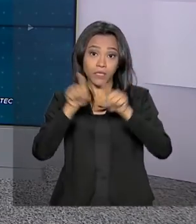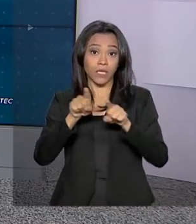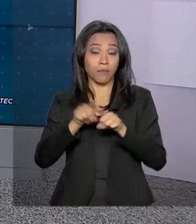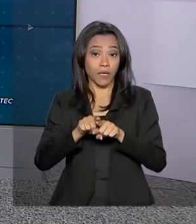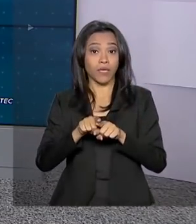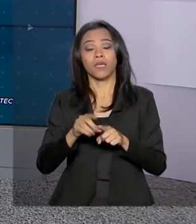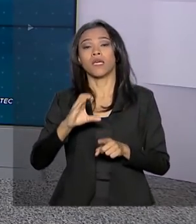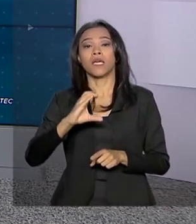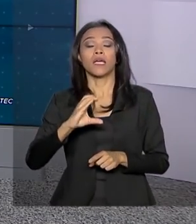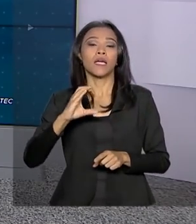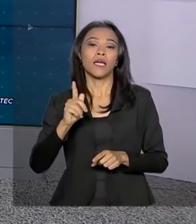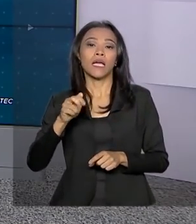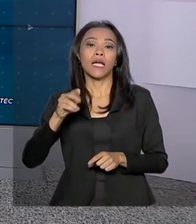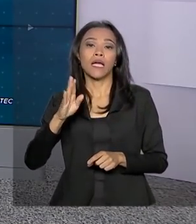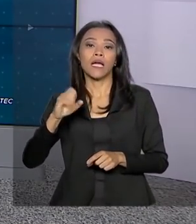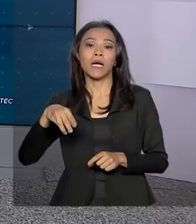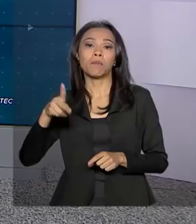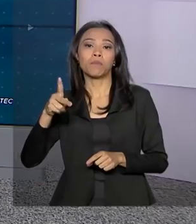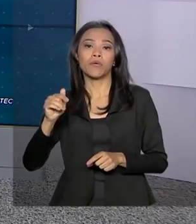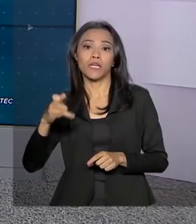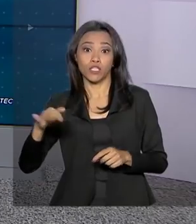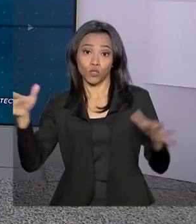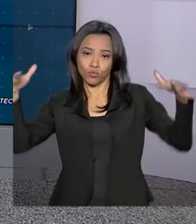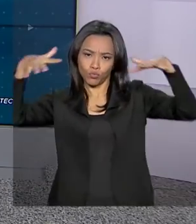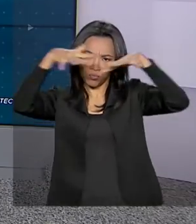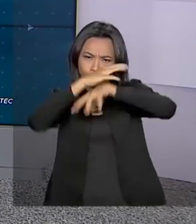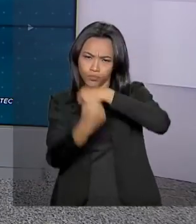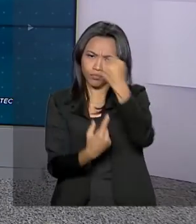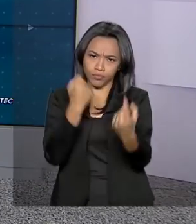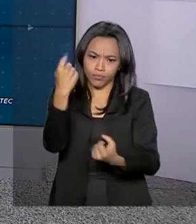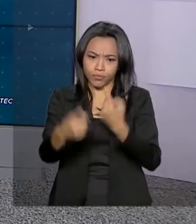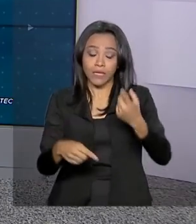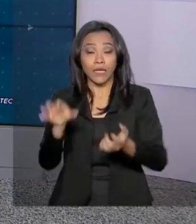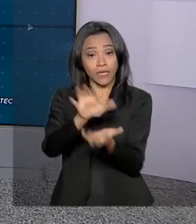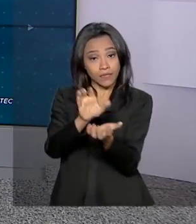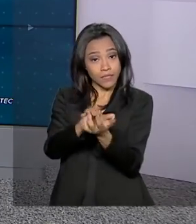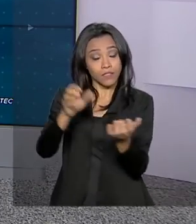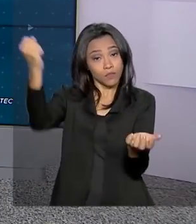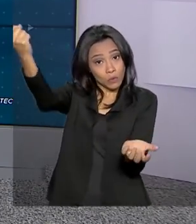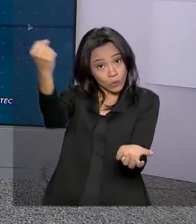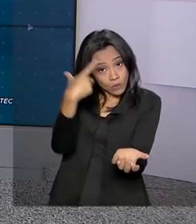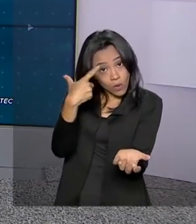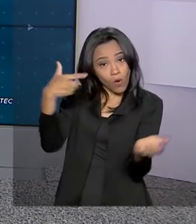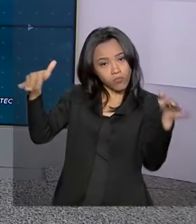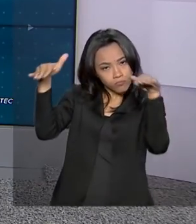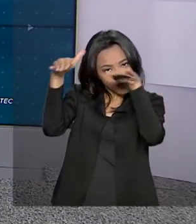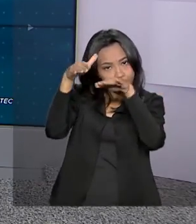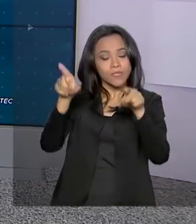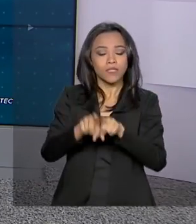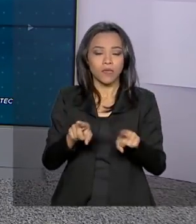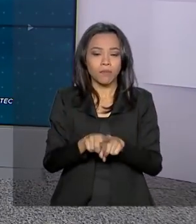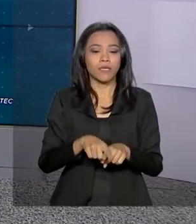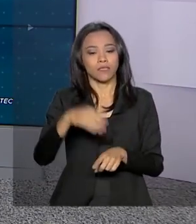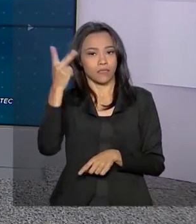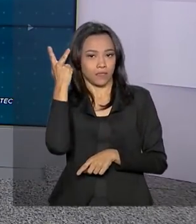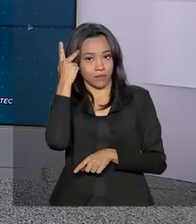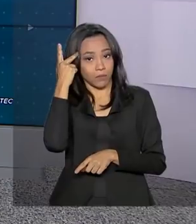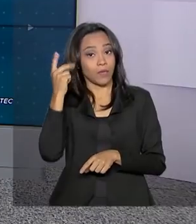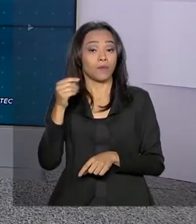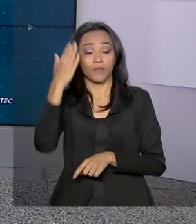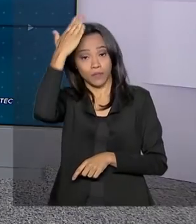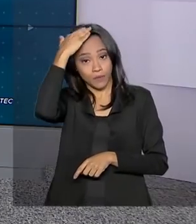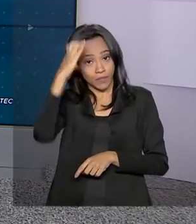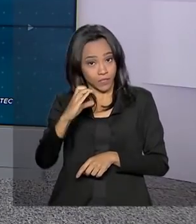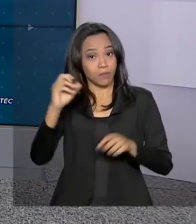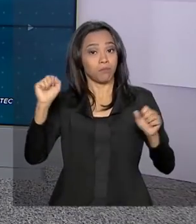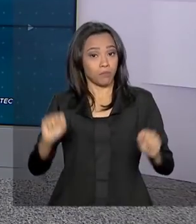chuvas isoladas. No Recife, sol entre nuvens. E em São Paulo e Curitiba, possibilidade de